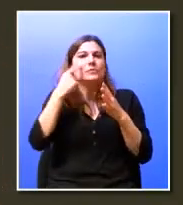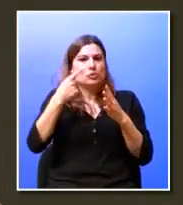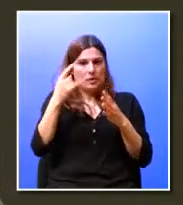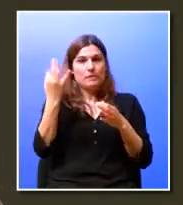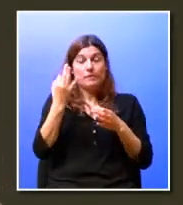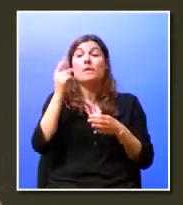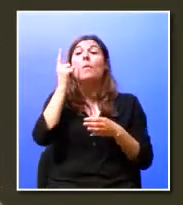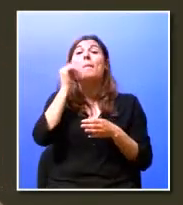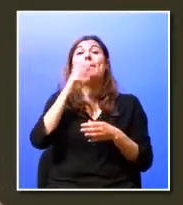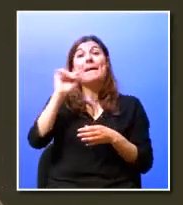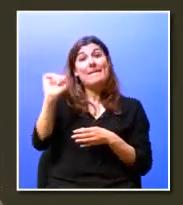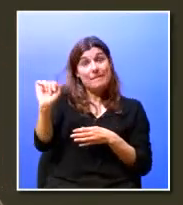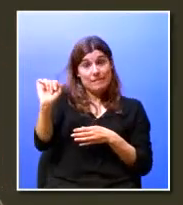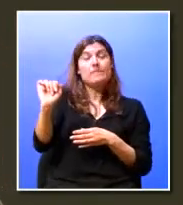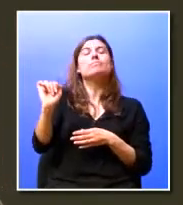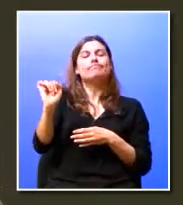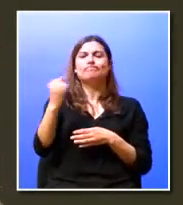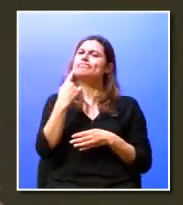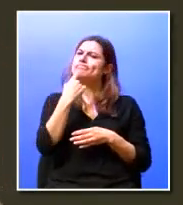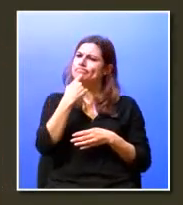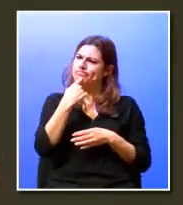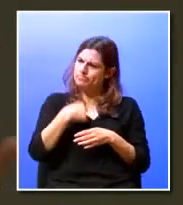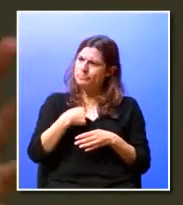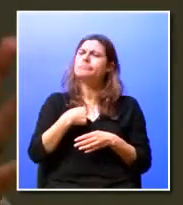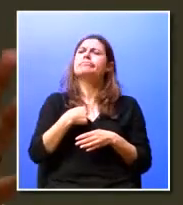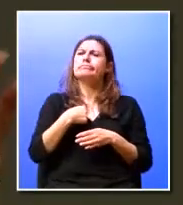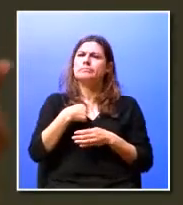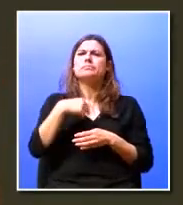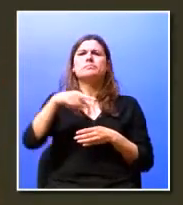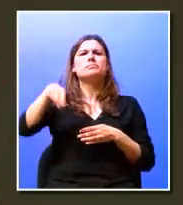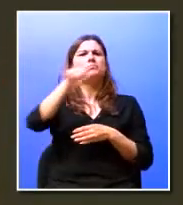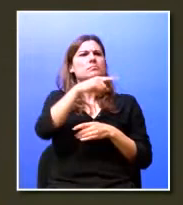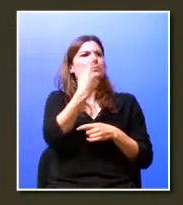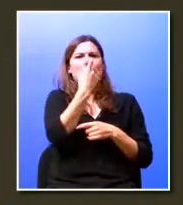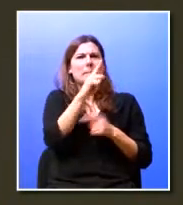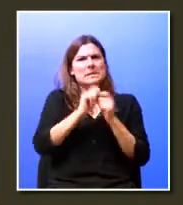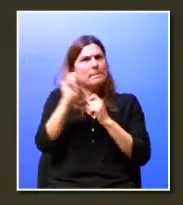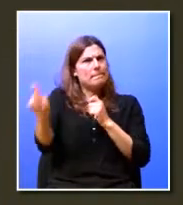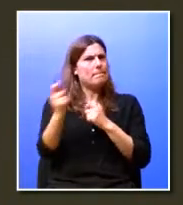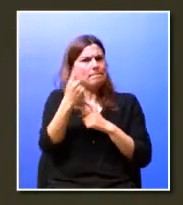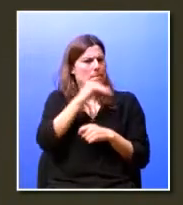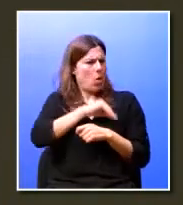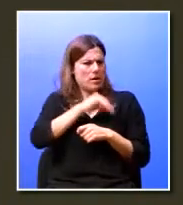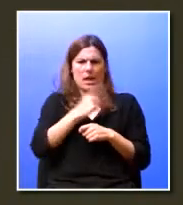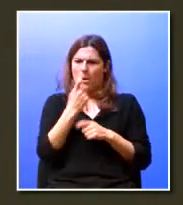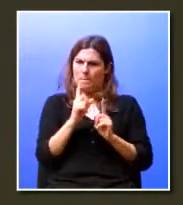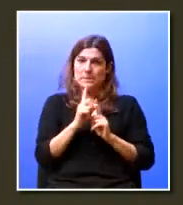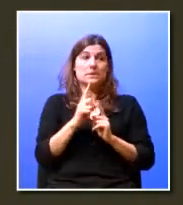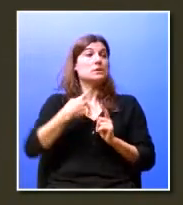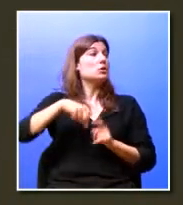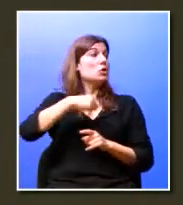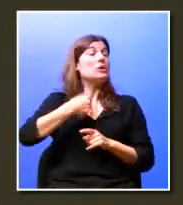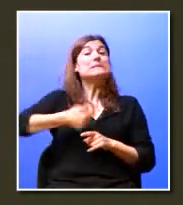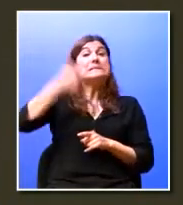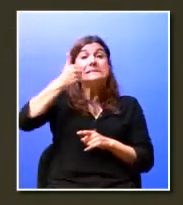os pais deste jovem disseram vocês não precisam lhe pagar um salário. Para nós o que é importante é sabermos que ele tem aqui um